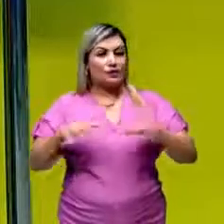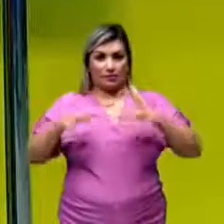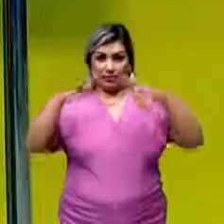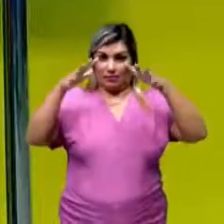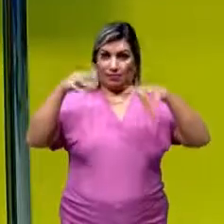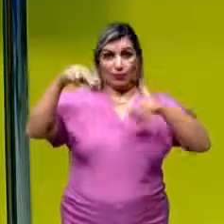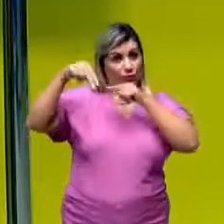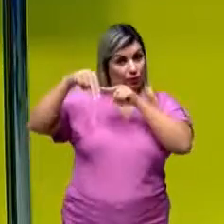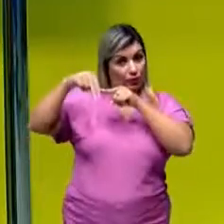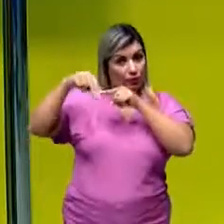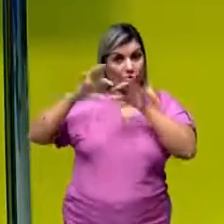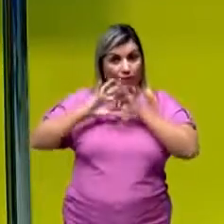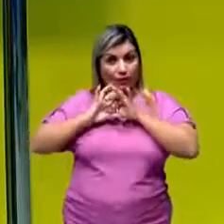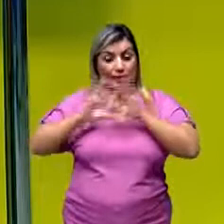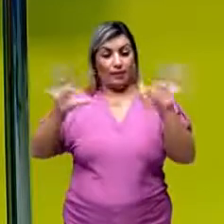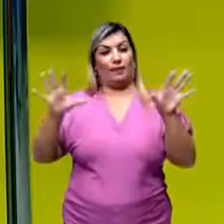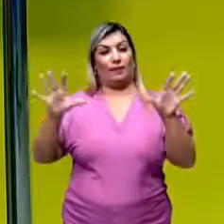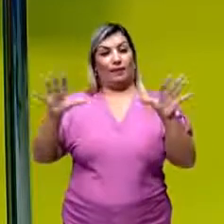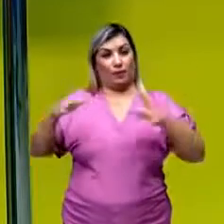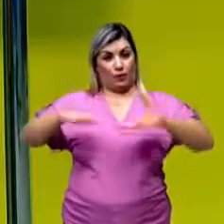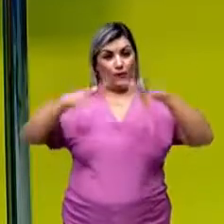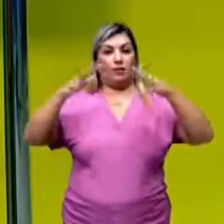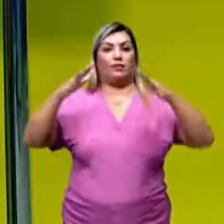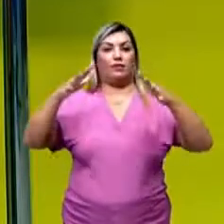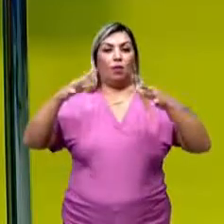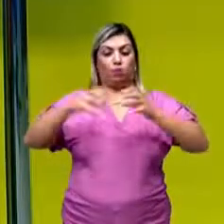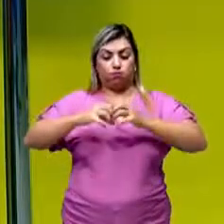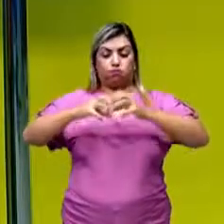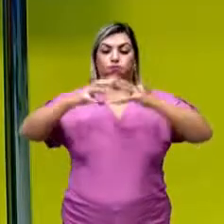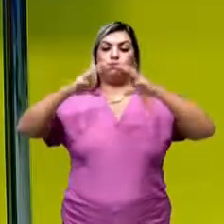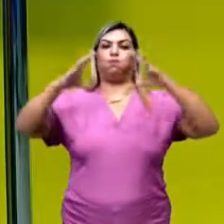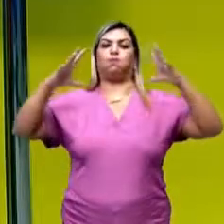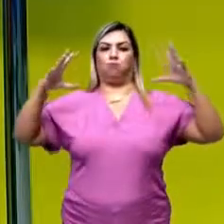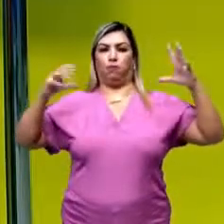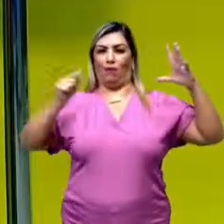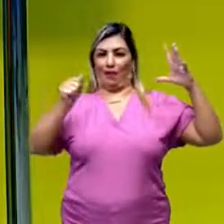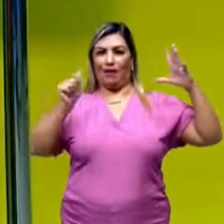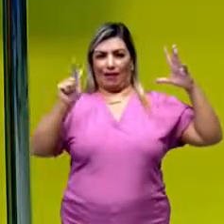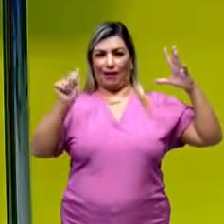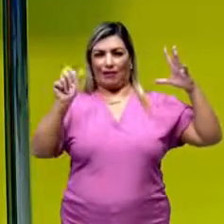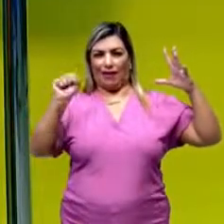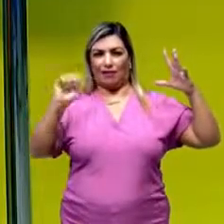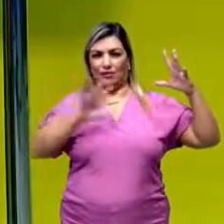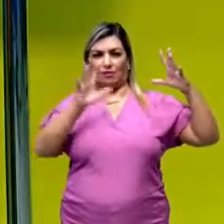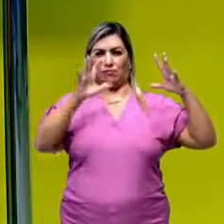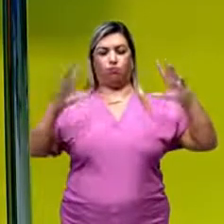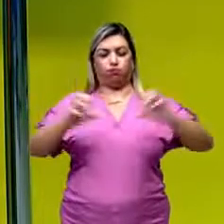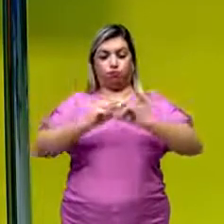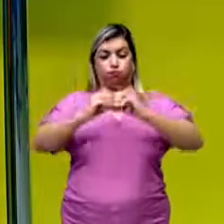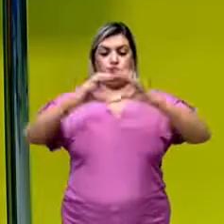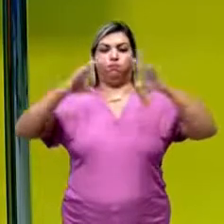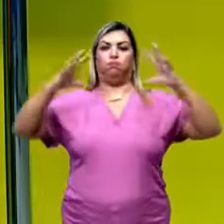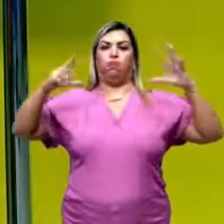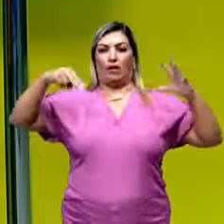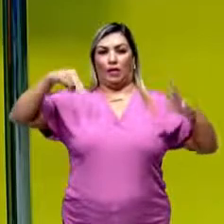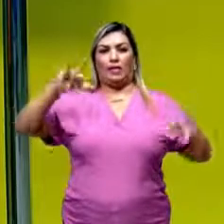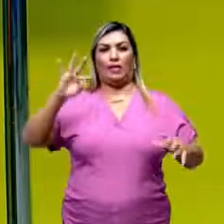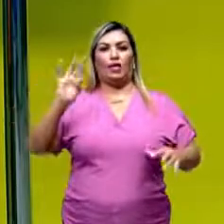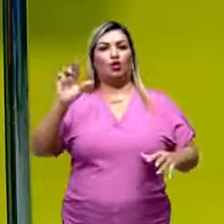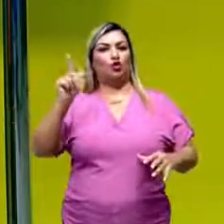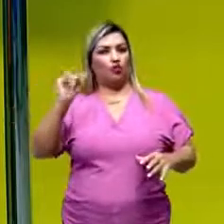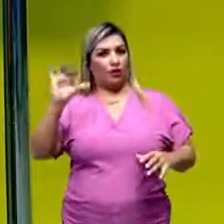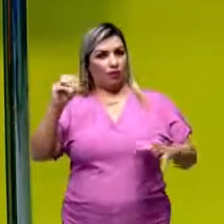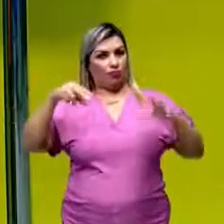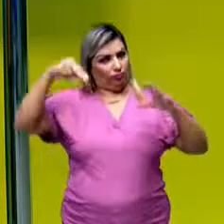nitrogênio liberado dessa reação infle essa bolsa. E quando essa bolsa é inflada, vai fazer com que